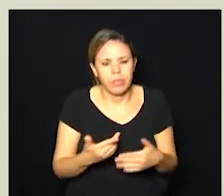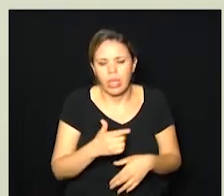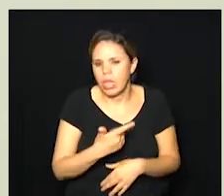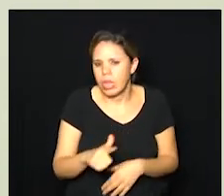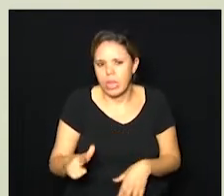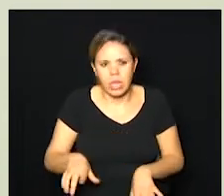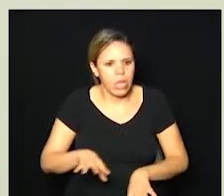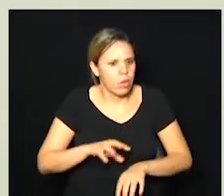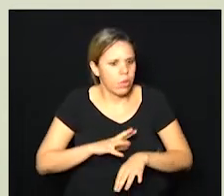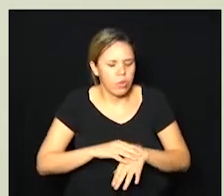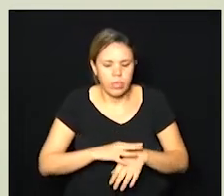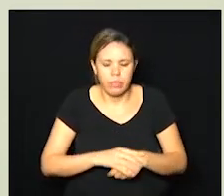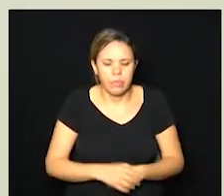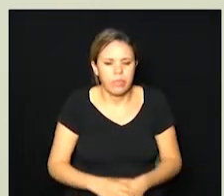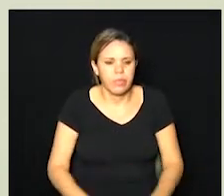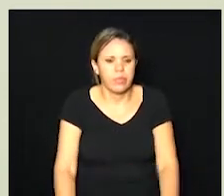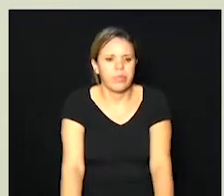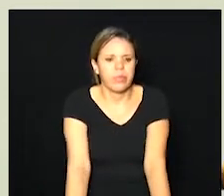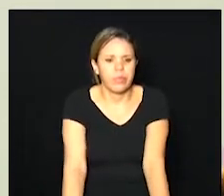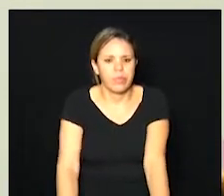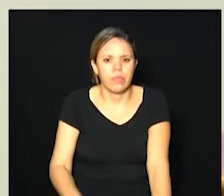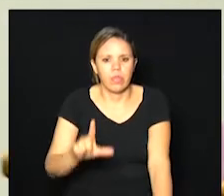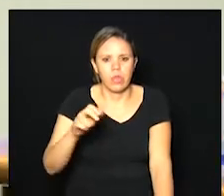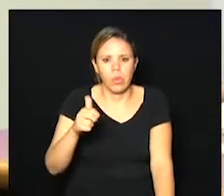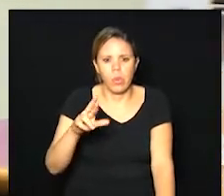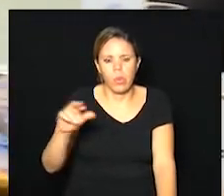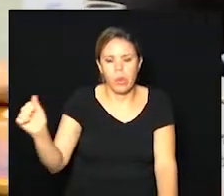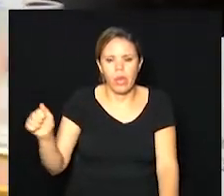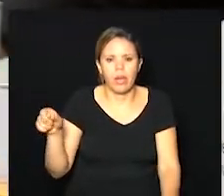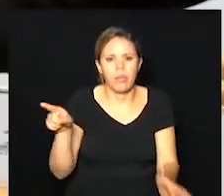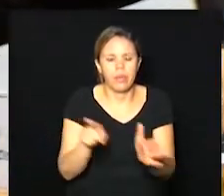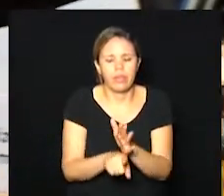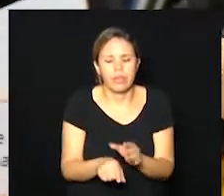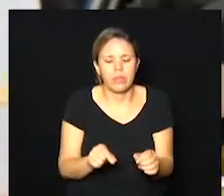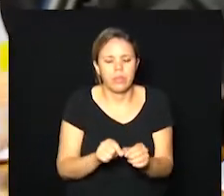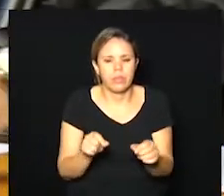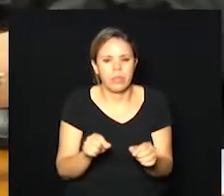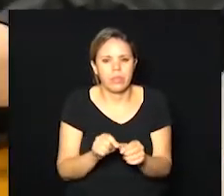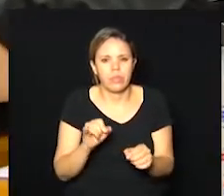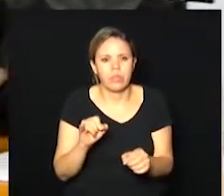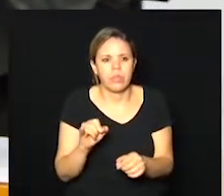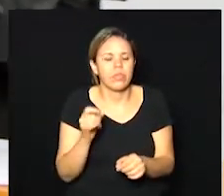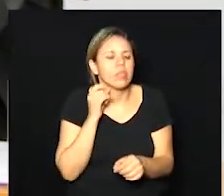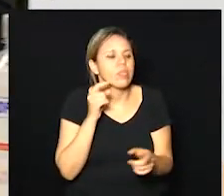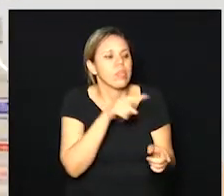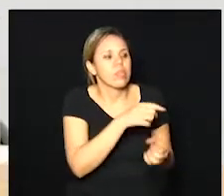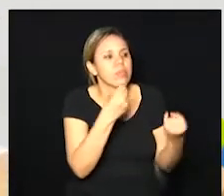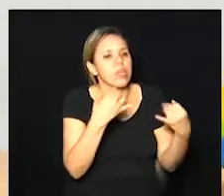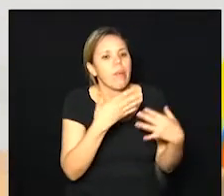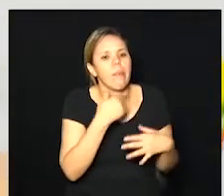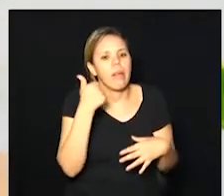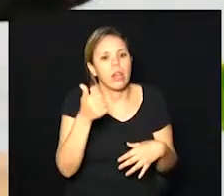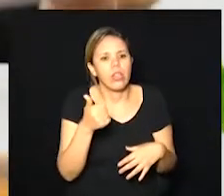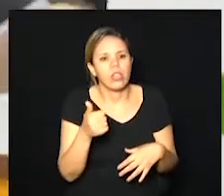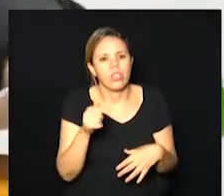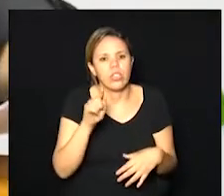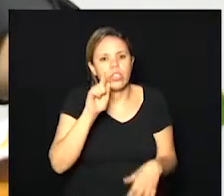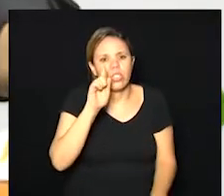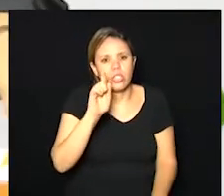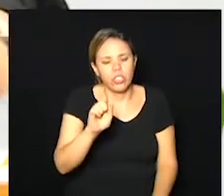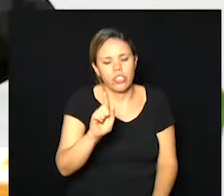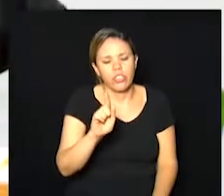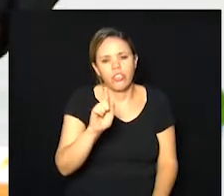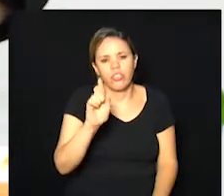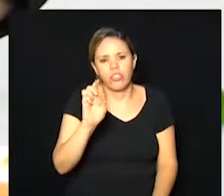adoecerem perfeito a Luara Jansons ela também está pedindo o seguinte se o Carmo não poderia explicar melhor a diferença do IgM e do